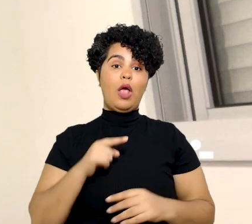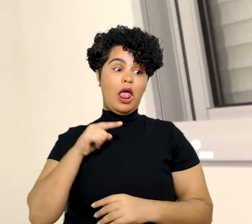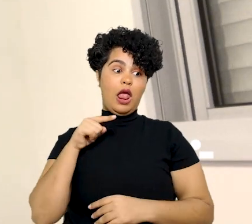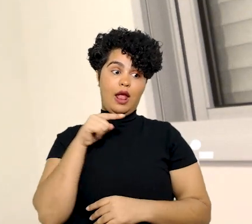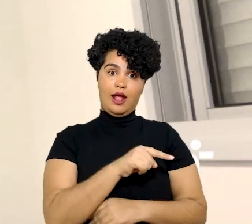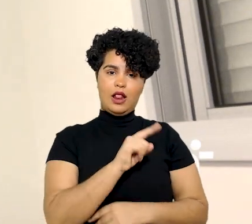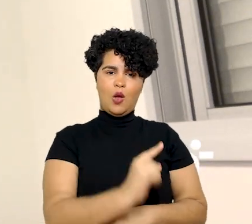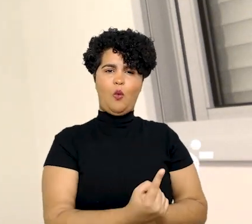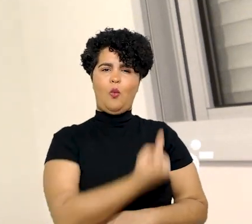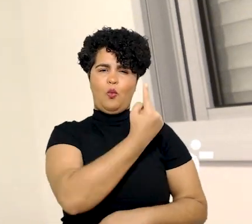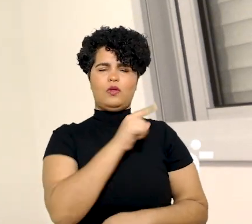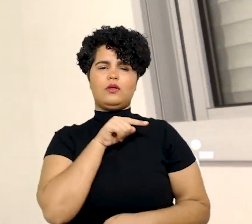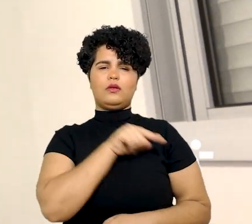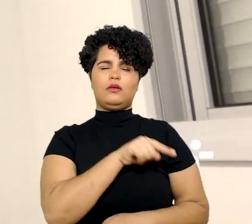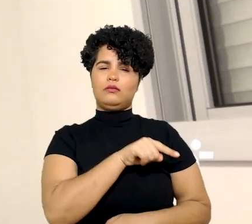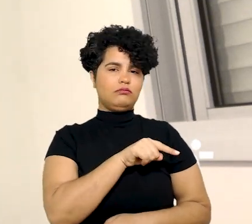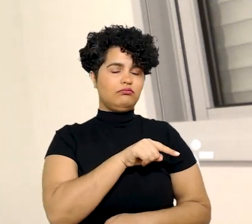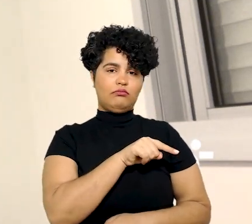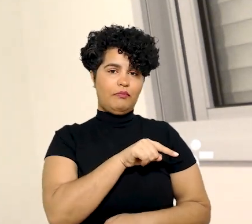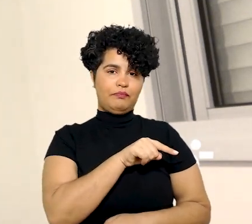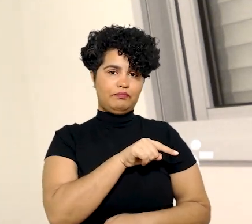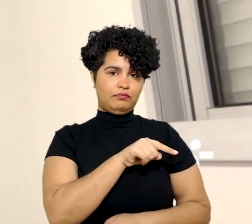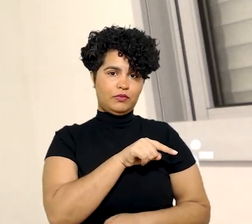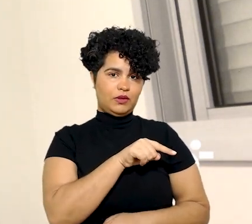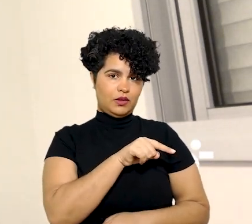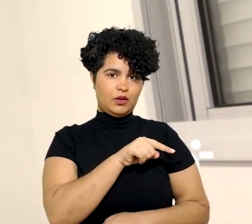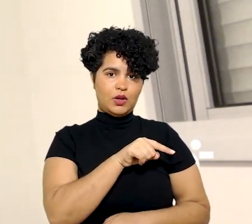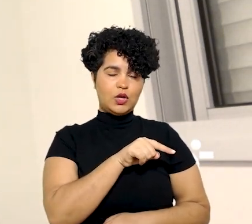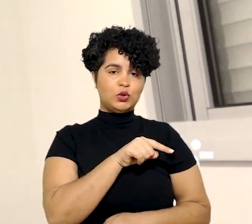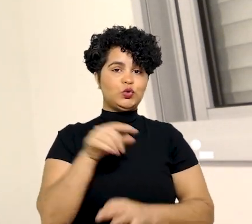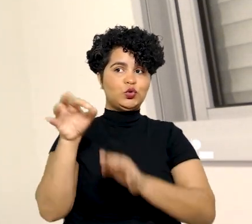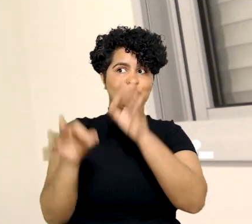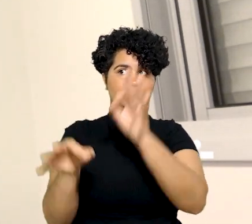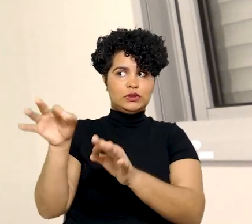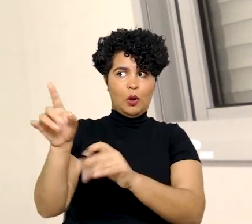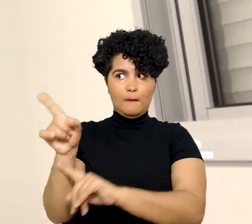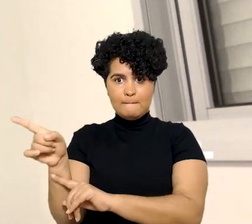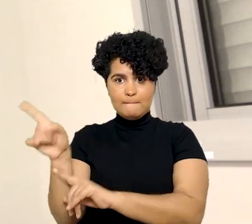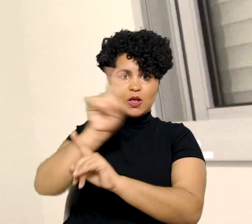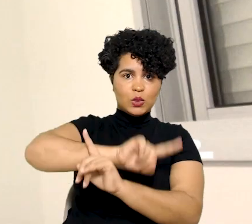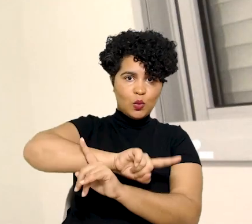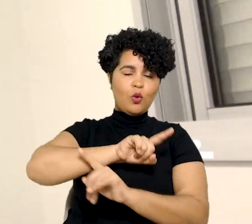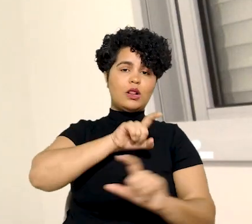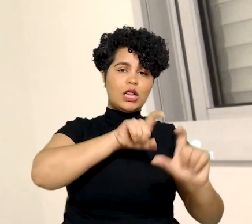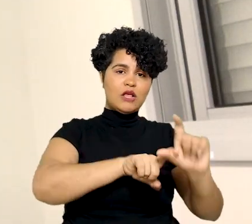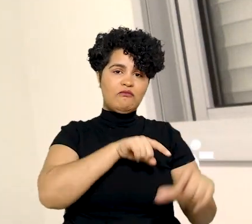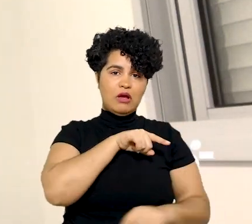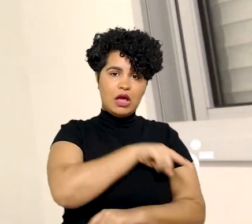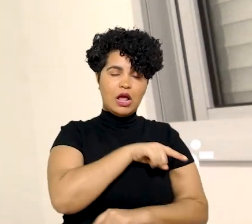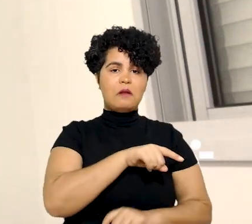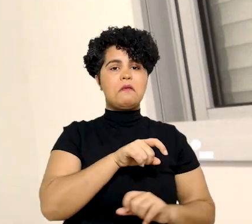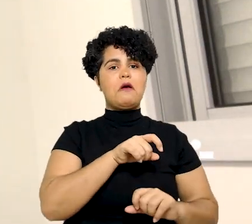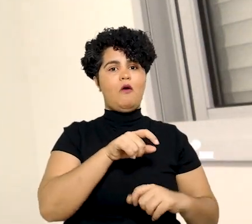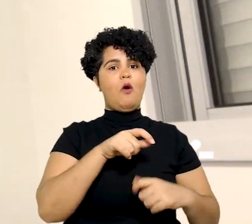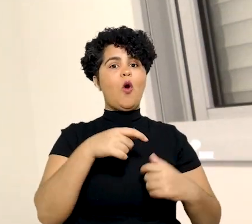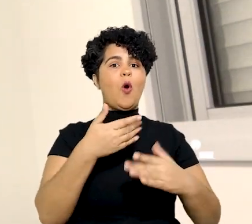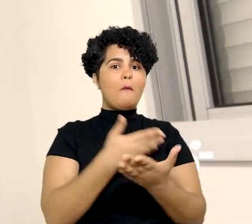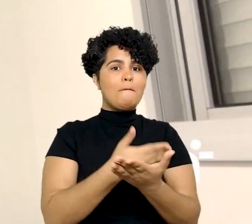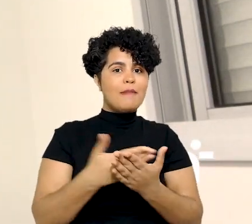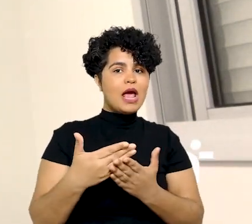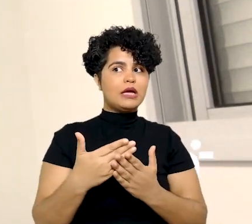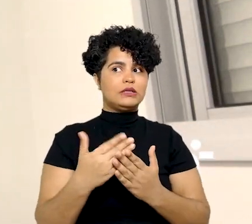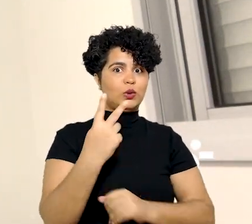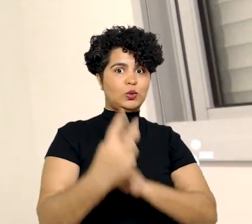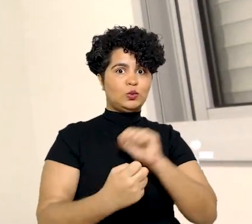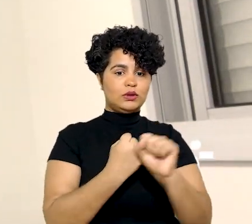adotar. Então, apenas quando ele mesmo, exclusivamente, não adota a medida judicial que lhe foi determinada, é que